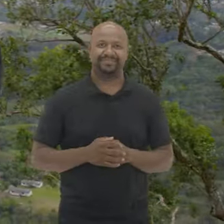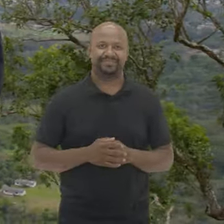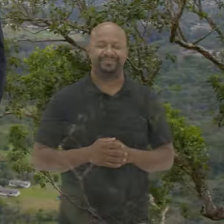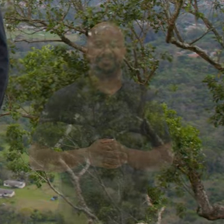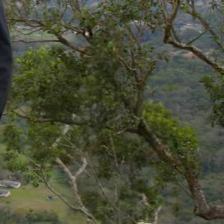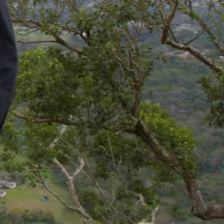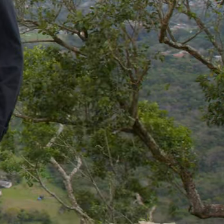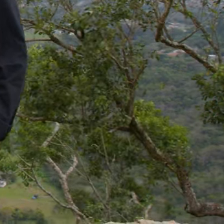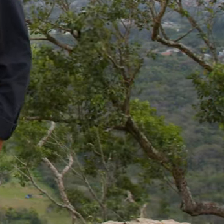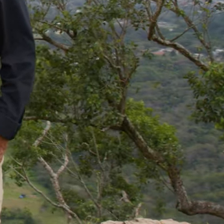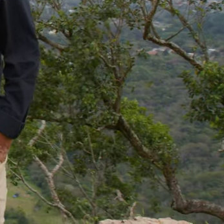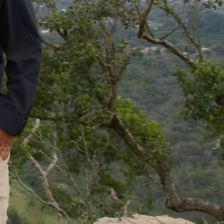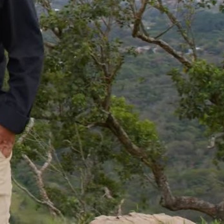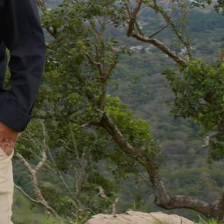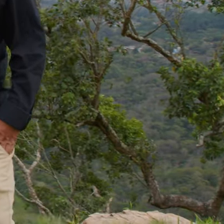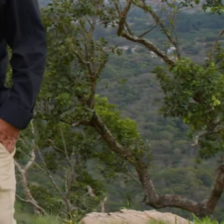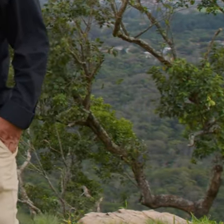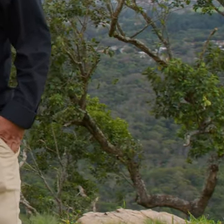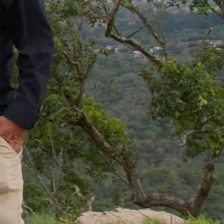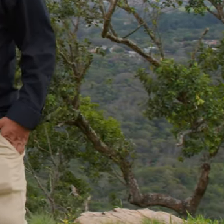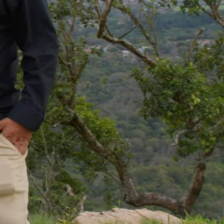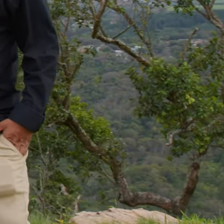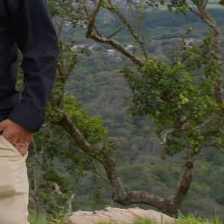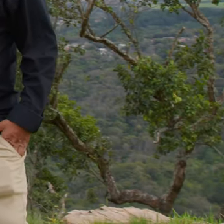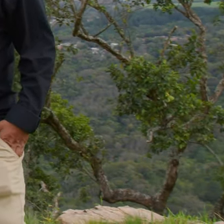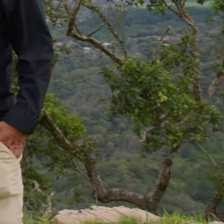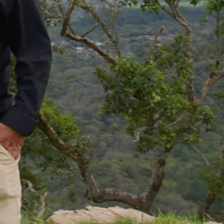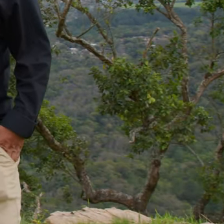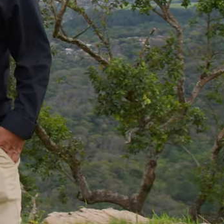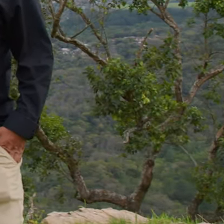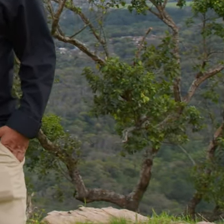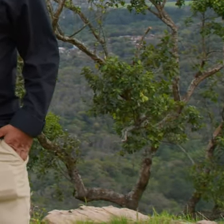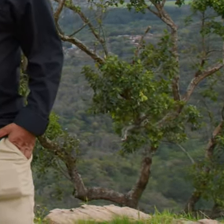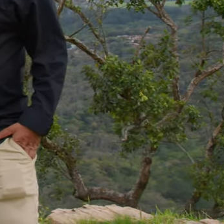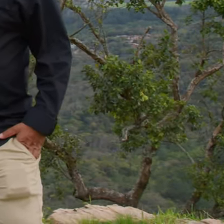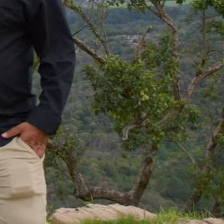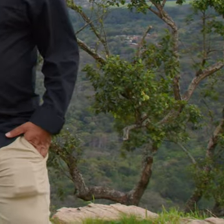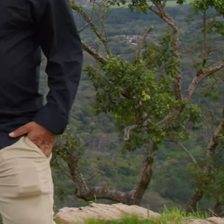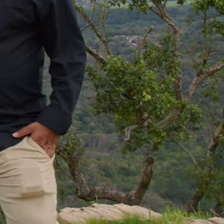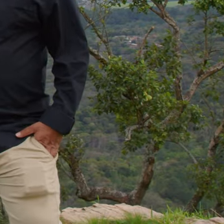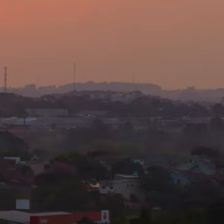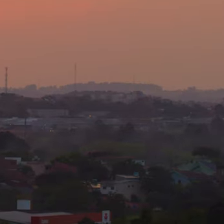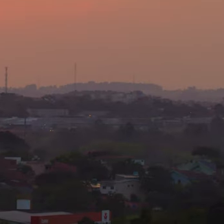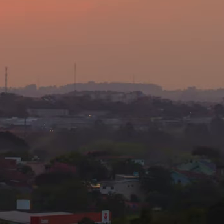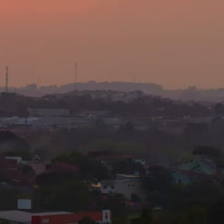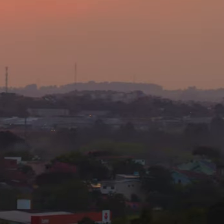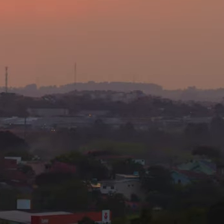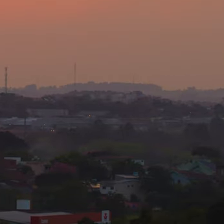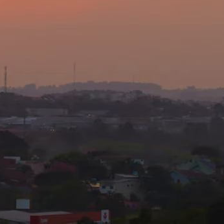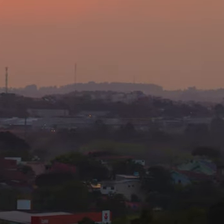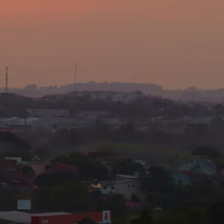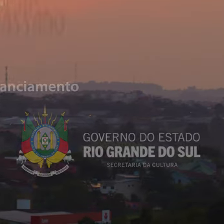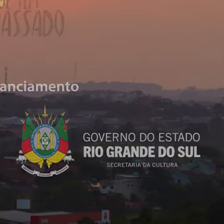Imagens aéreas Do Monte Grande E da paisagem Os três olham para a câmera Com leves sorrisos no rosto E a paisagem da cidade ao